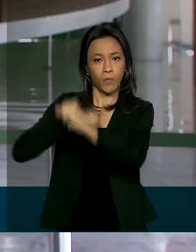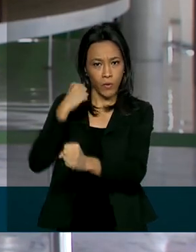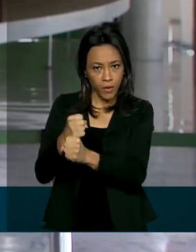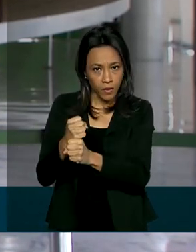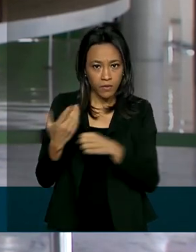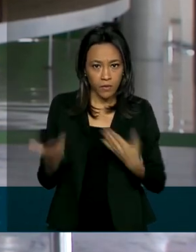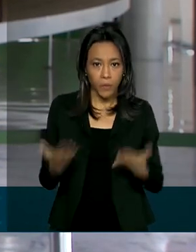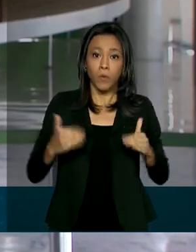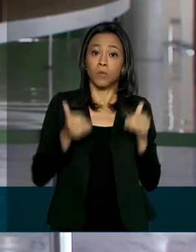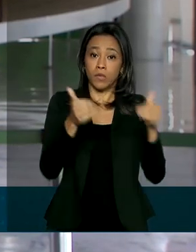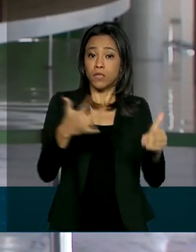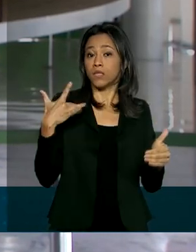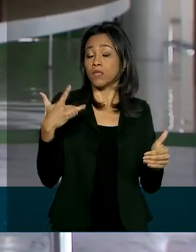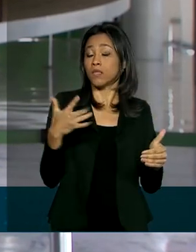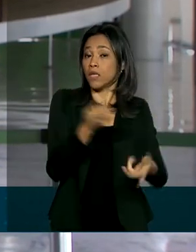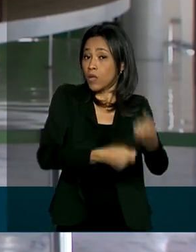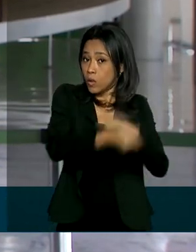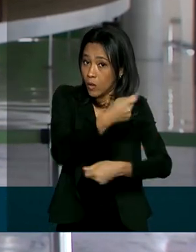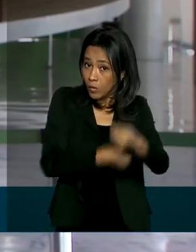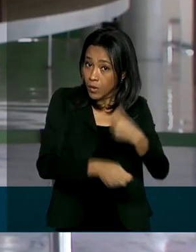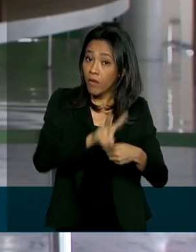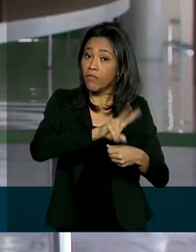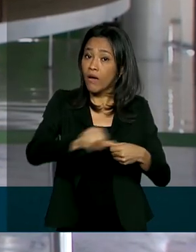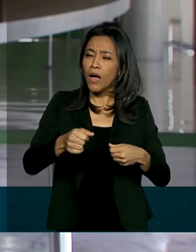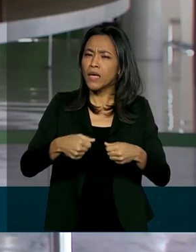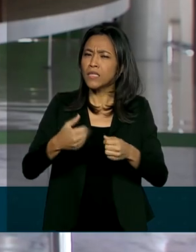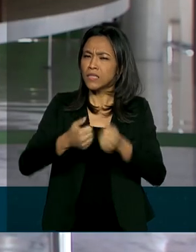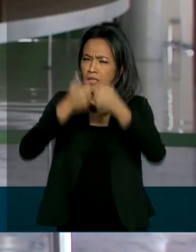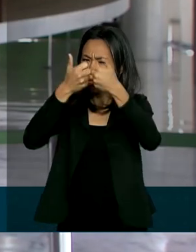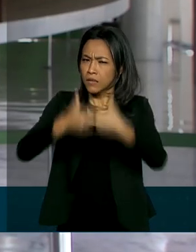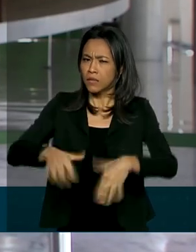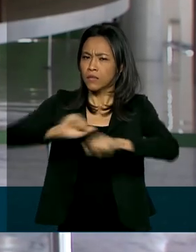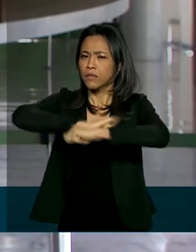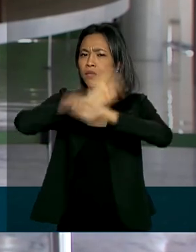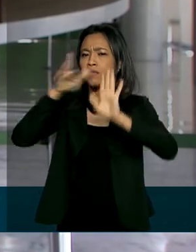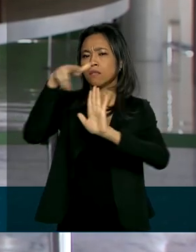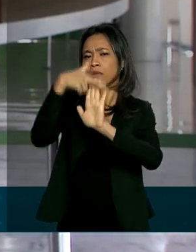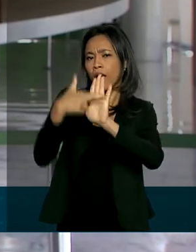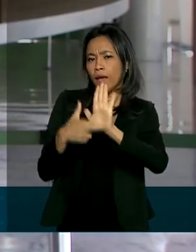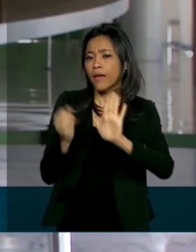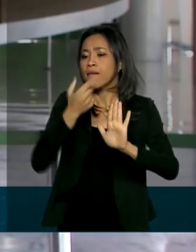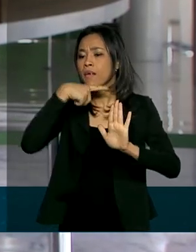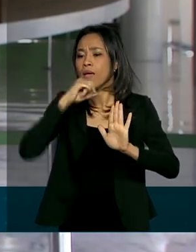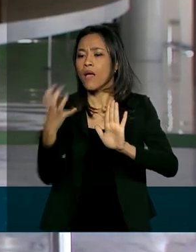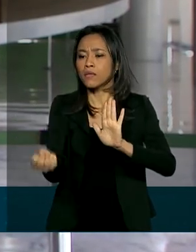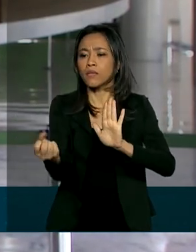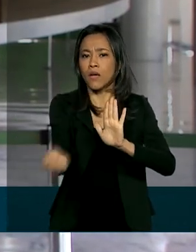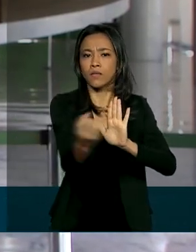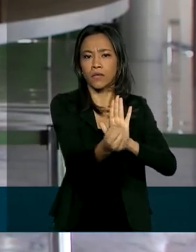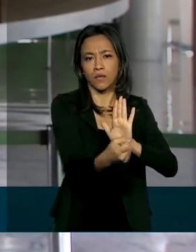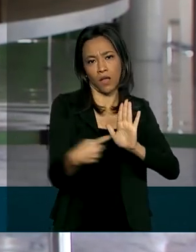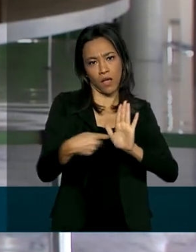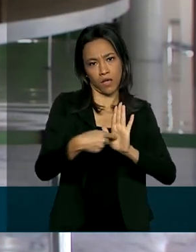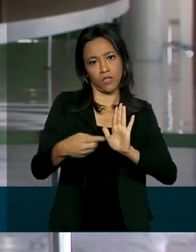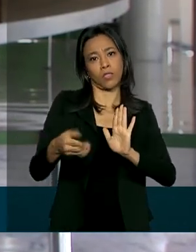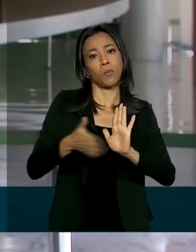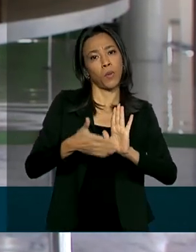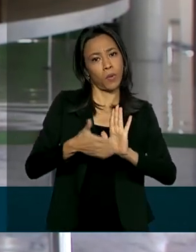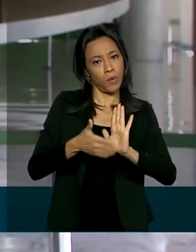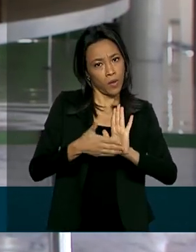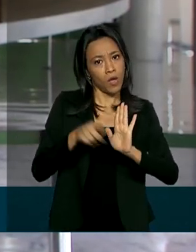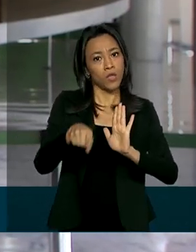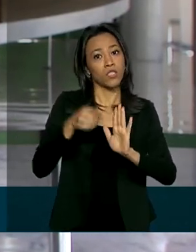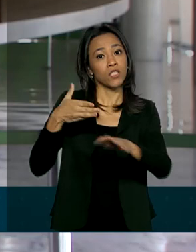Economia deve divulgar regras específicas para as instituições financeiras que aderirem a esse programa emergencial de